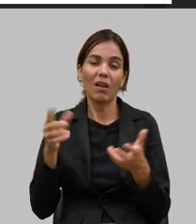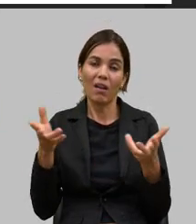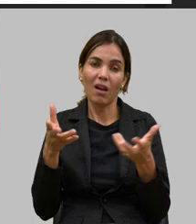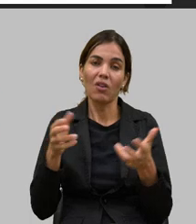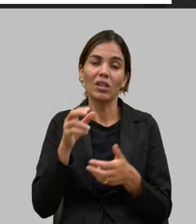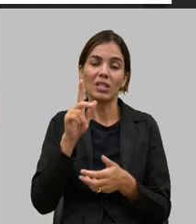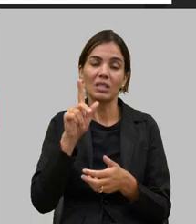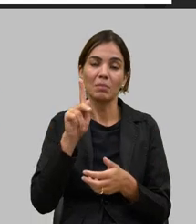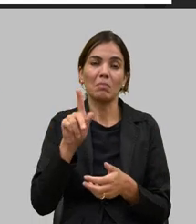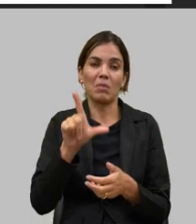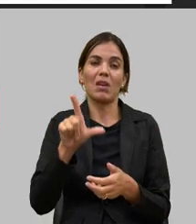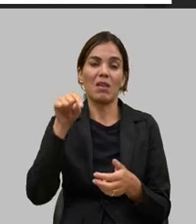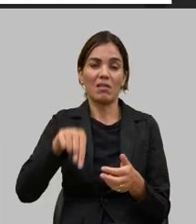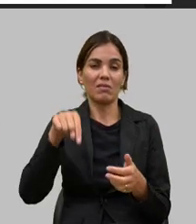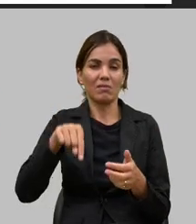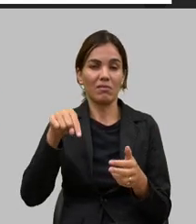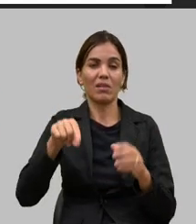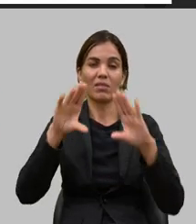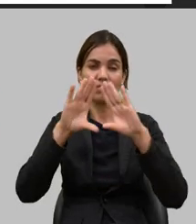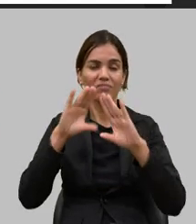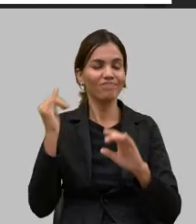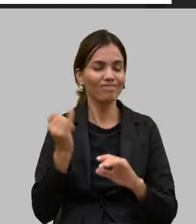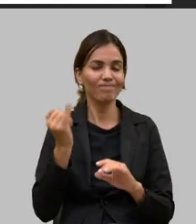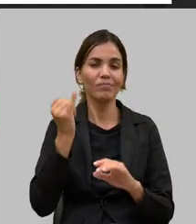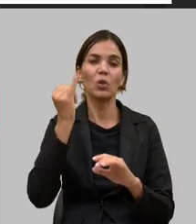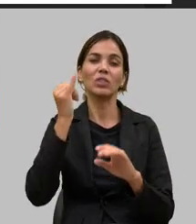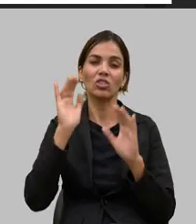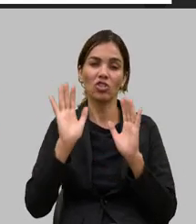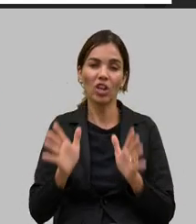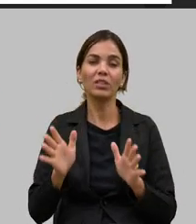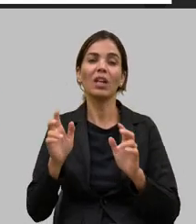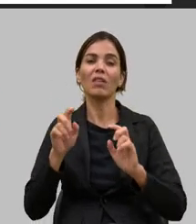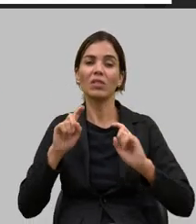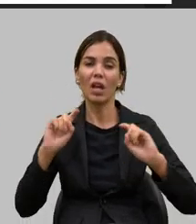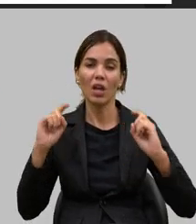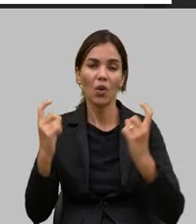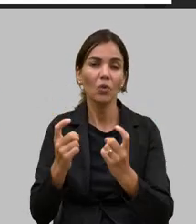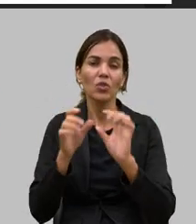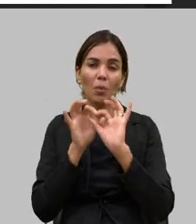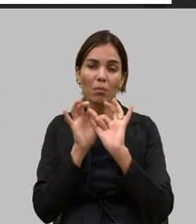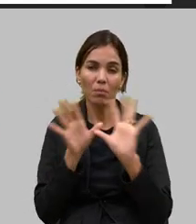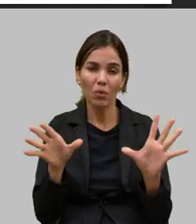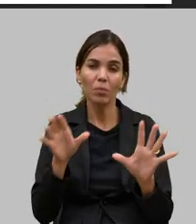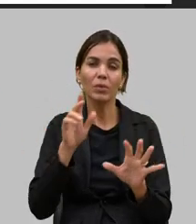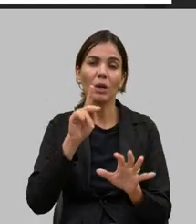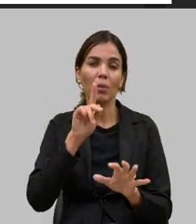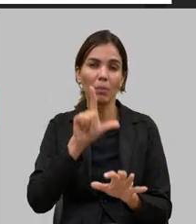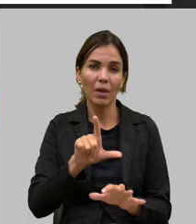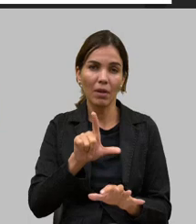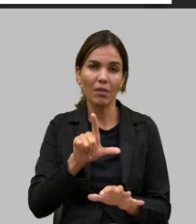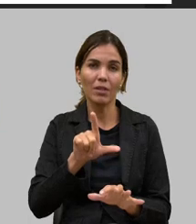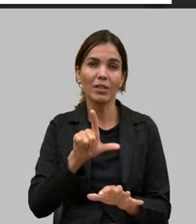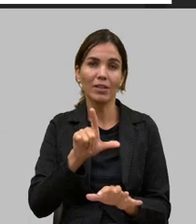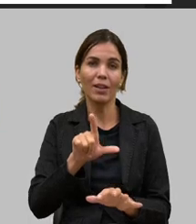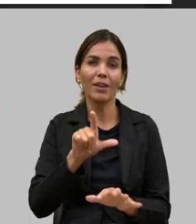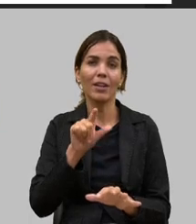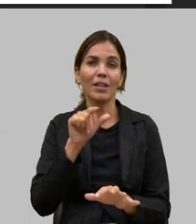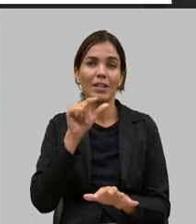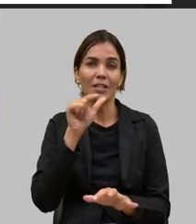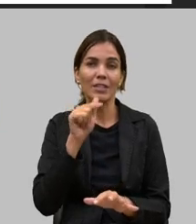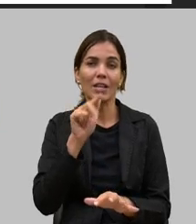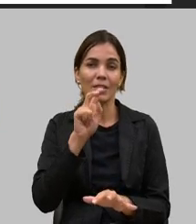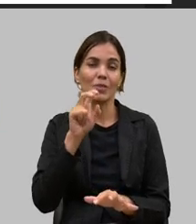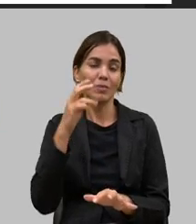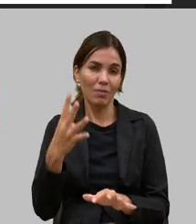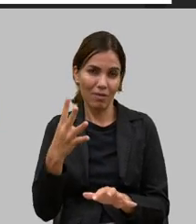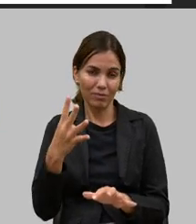nessa casa que é de muita importância já teve uma audiência pública que é o PL 754 que é o PL das autógrafas coletivas e da